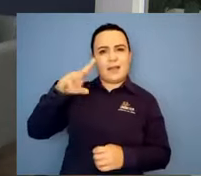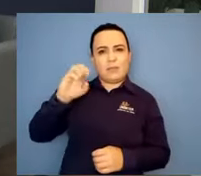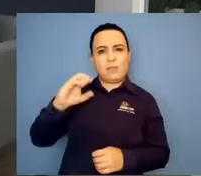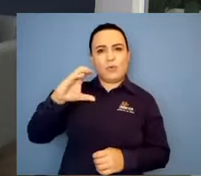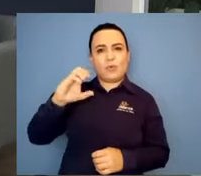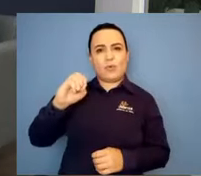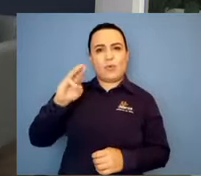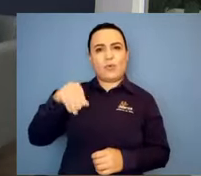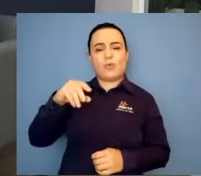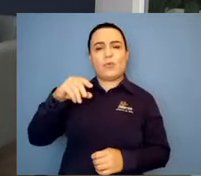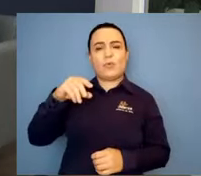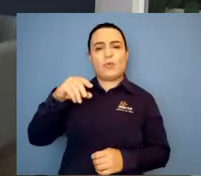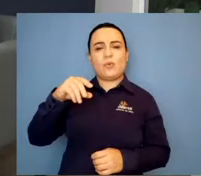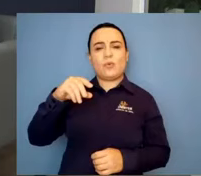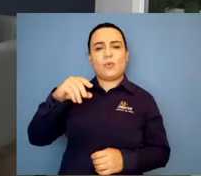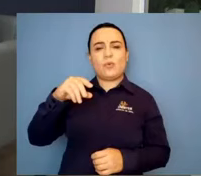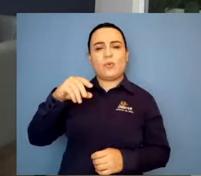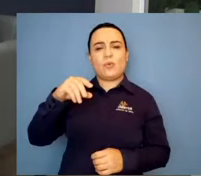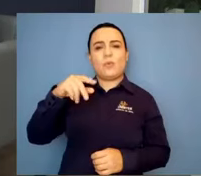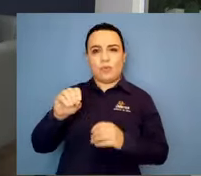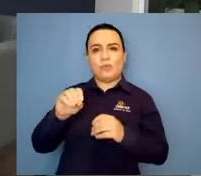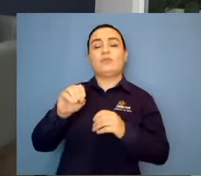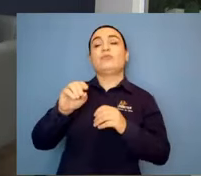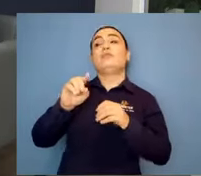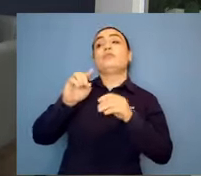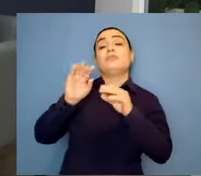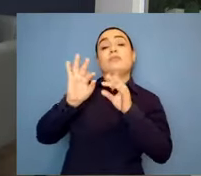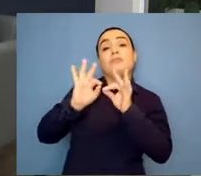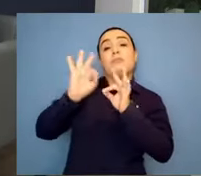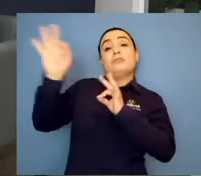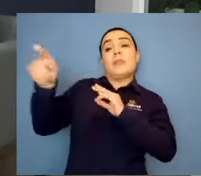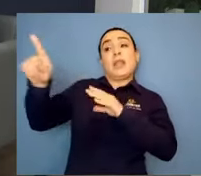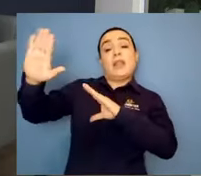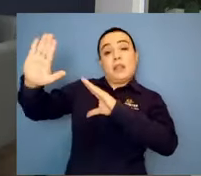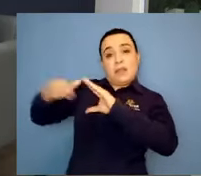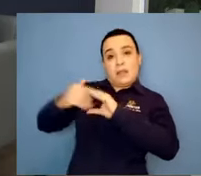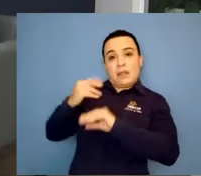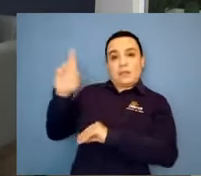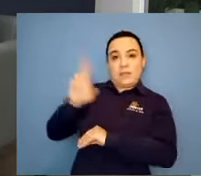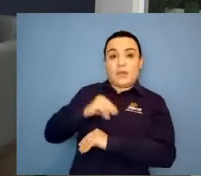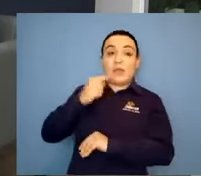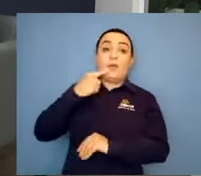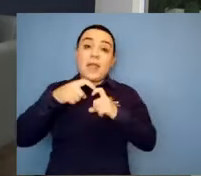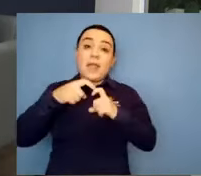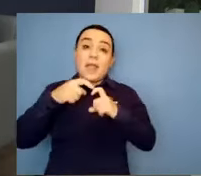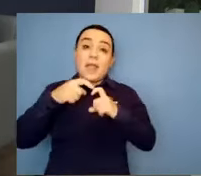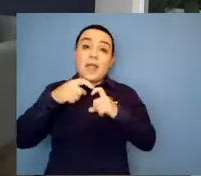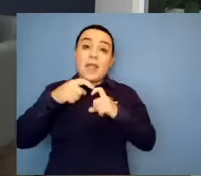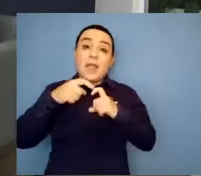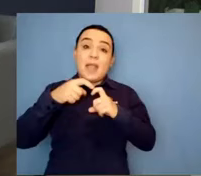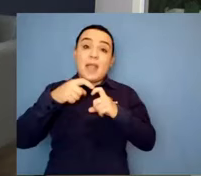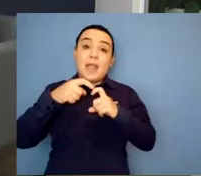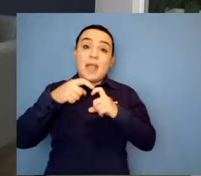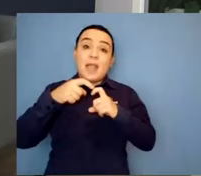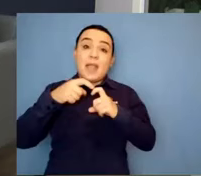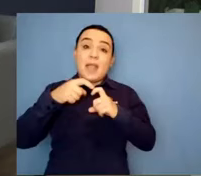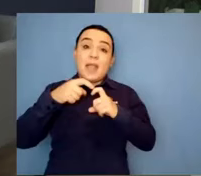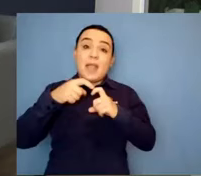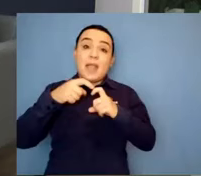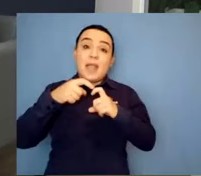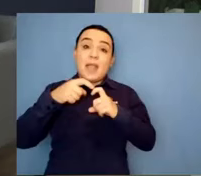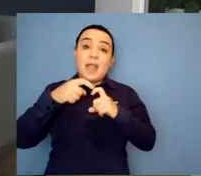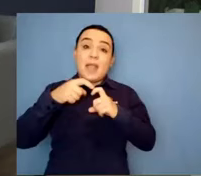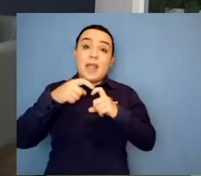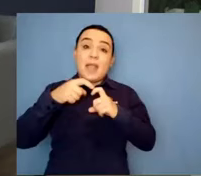geneticista. Daí, na época, né? O médico atendia pelo convênio. Marquei consulta, mais duas semanas